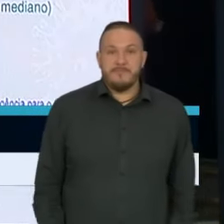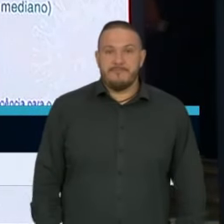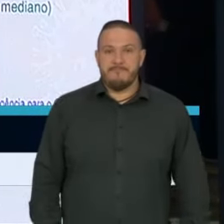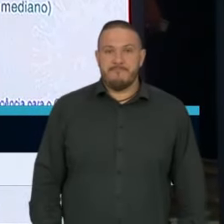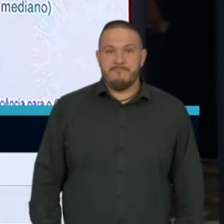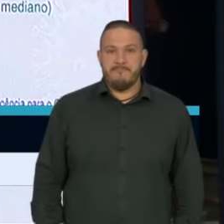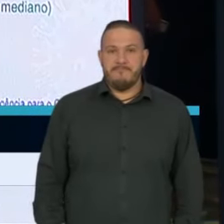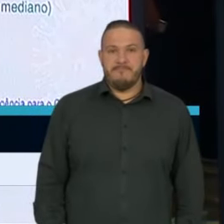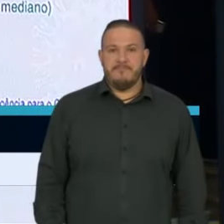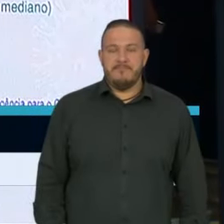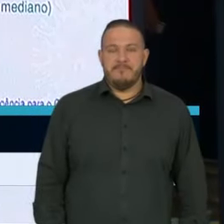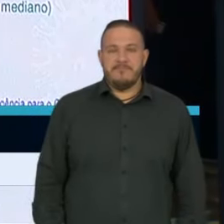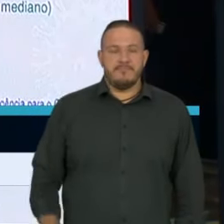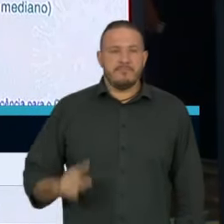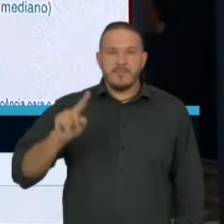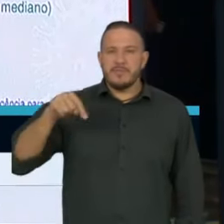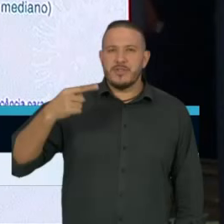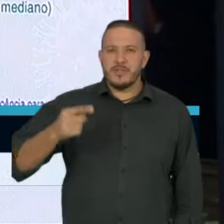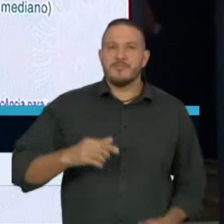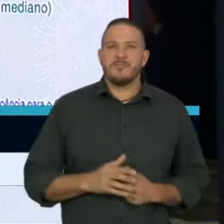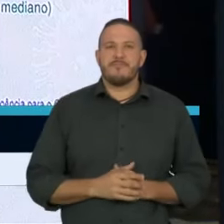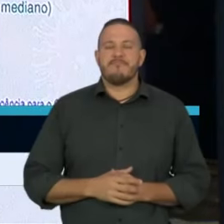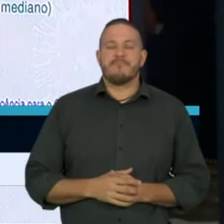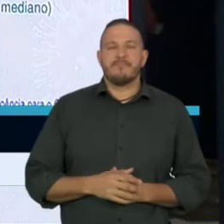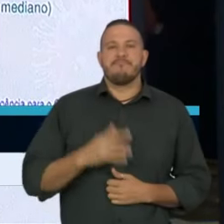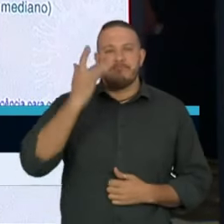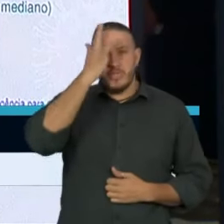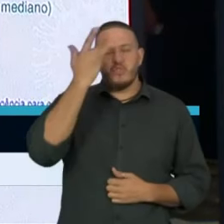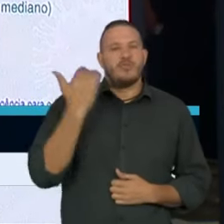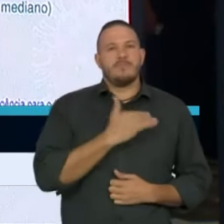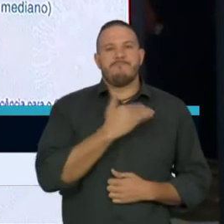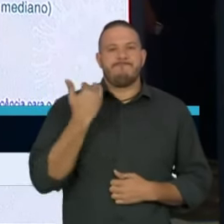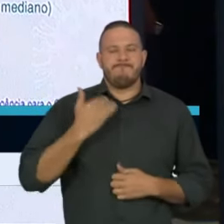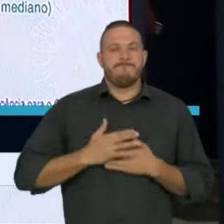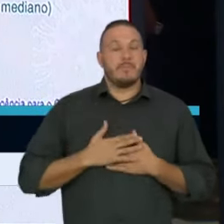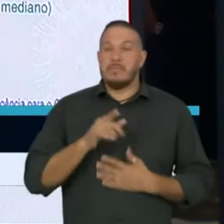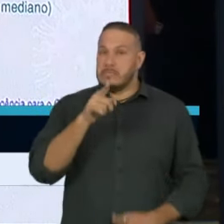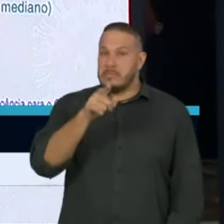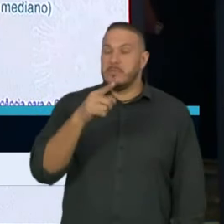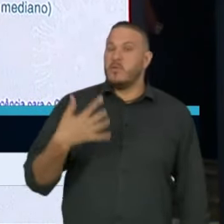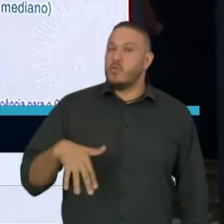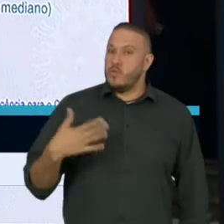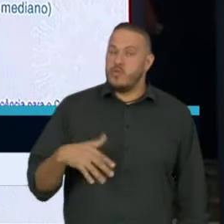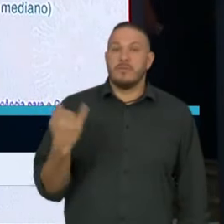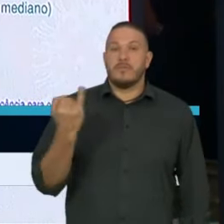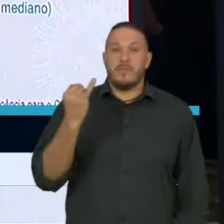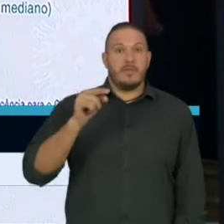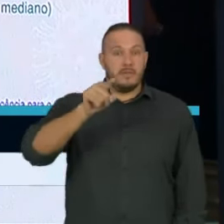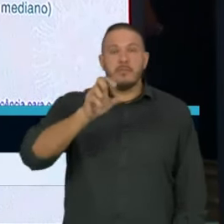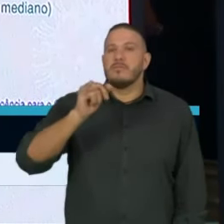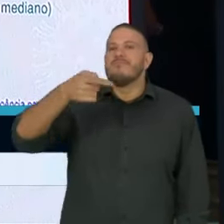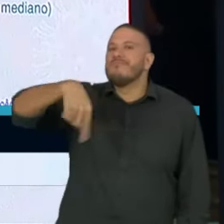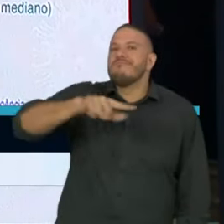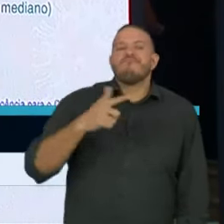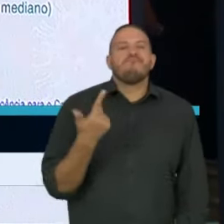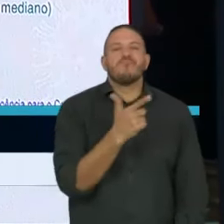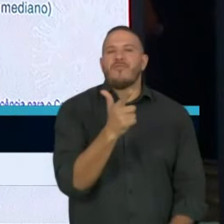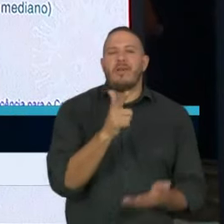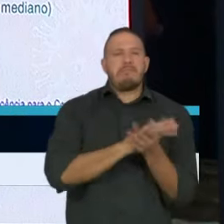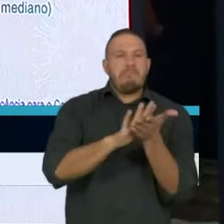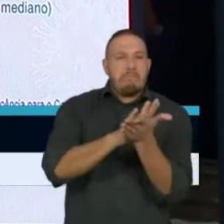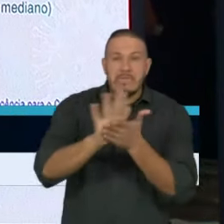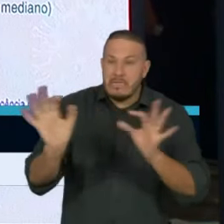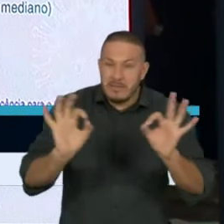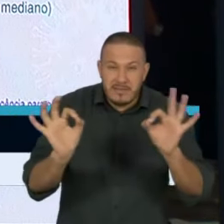Próximo. Próximo. Óbitos. Isso é importante. Quer dizer, se nós não tivéssemos tomado nenhuma